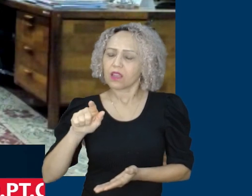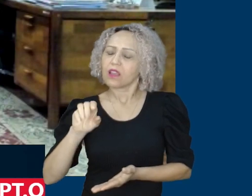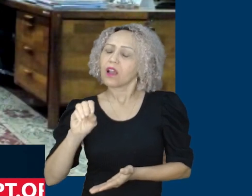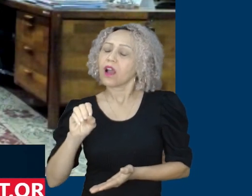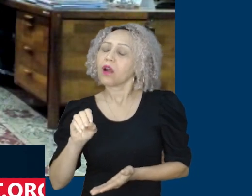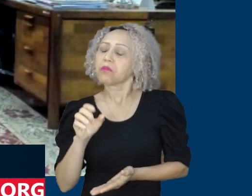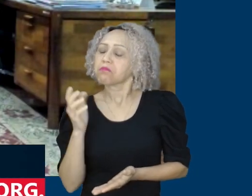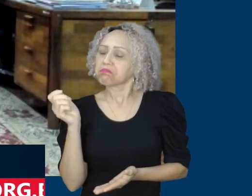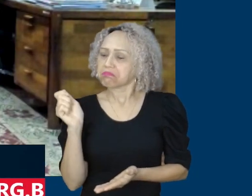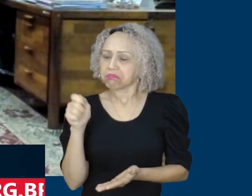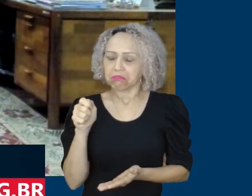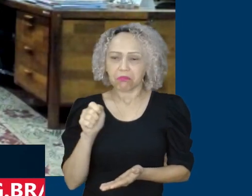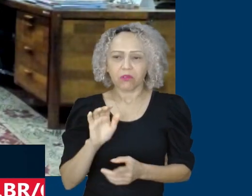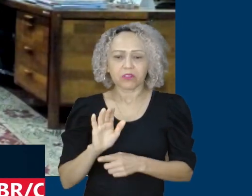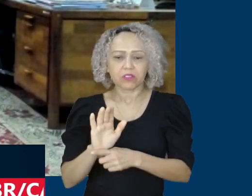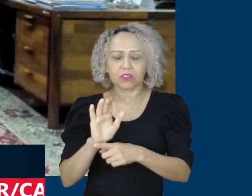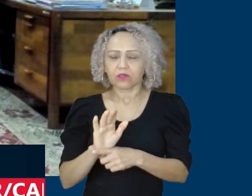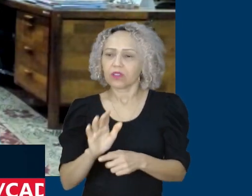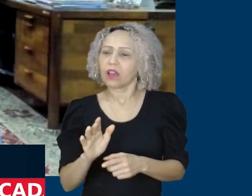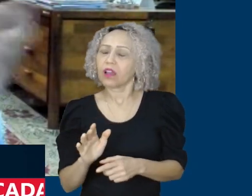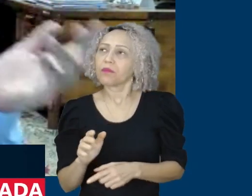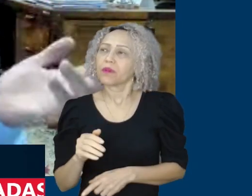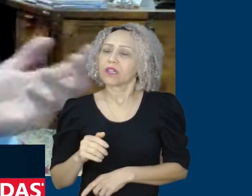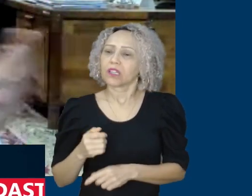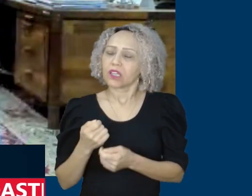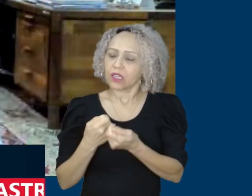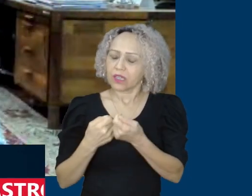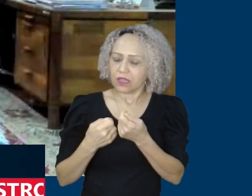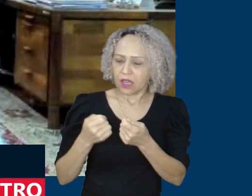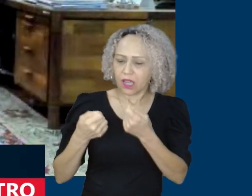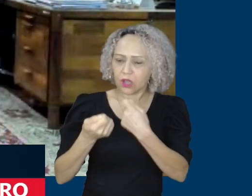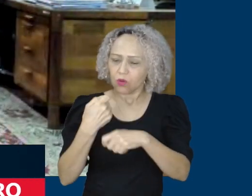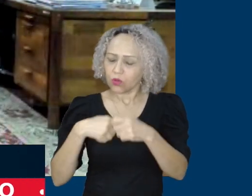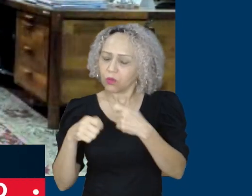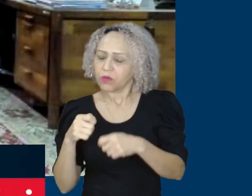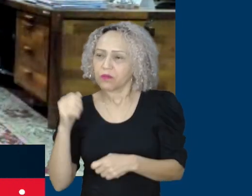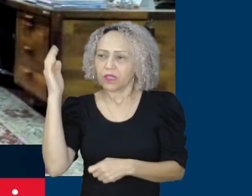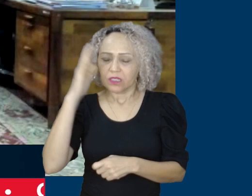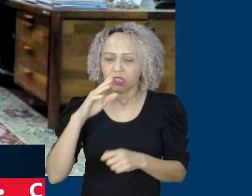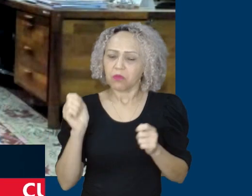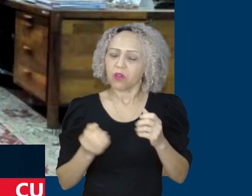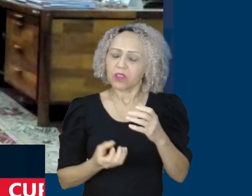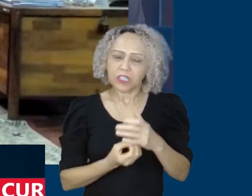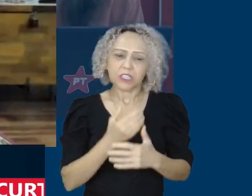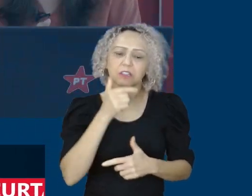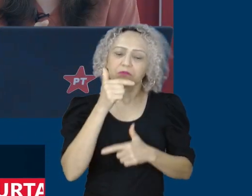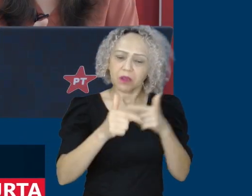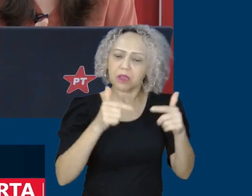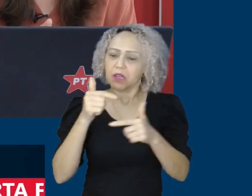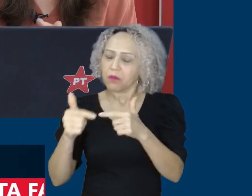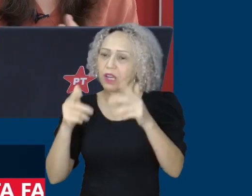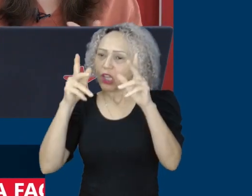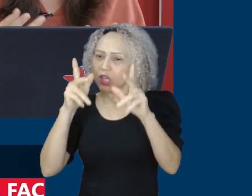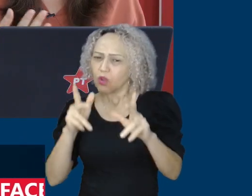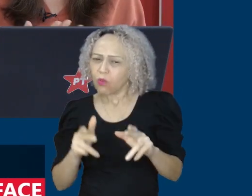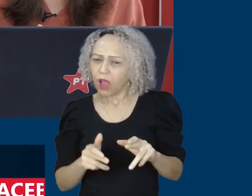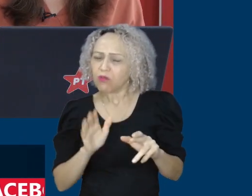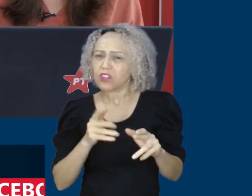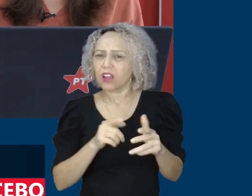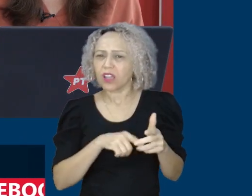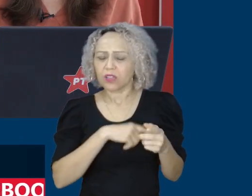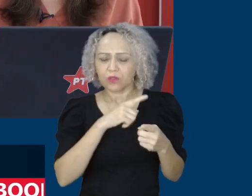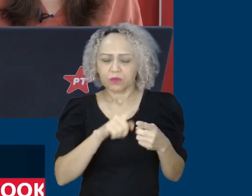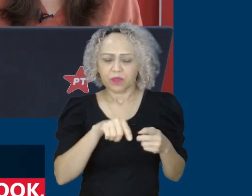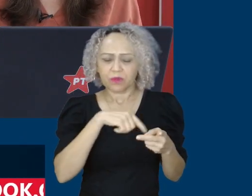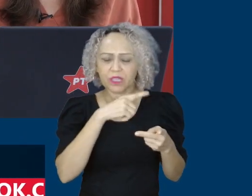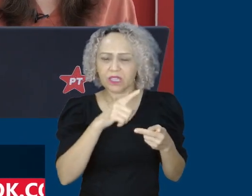novo o mercado brasileiro ter a condição de pleno emprego que tivemos lá no governo Lula. Obrigada, ministro, pela participação aqui